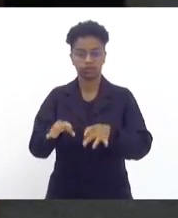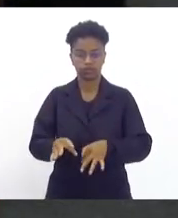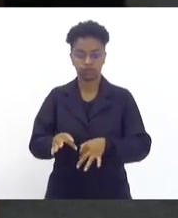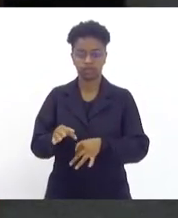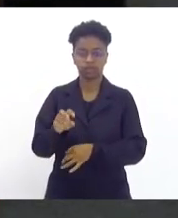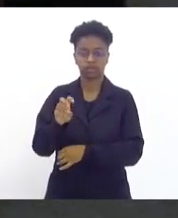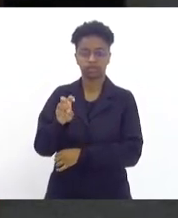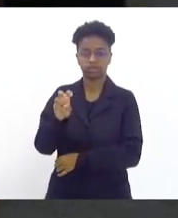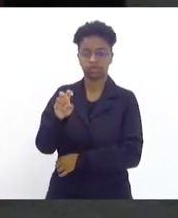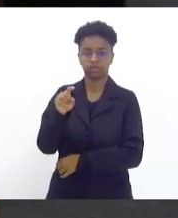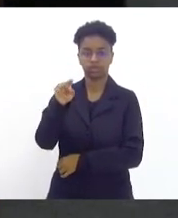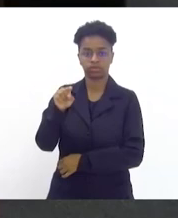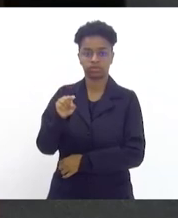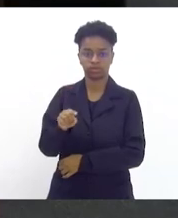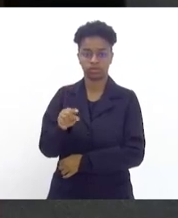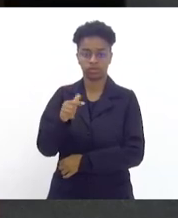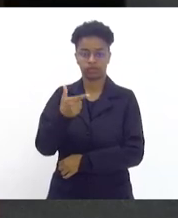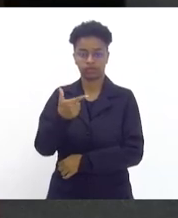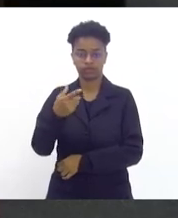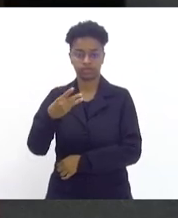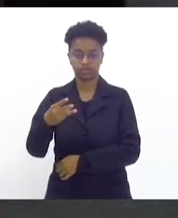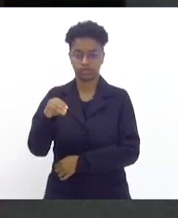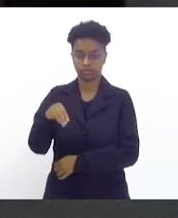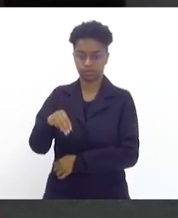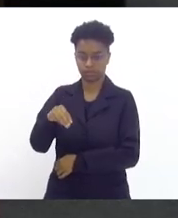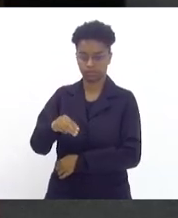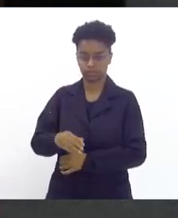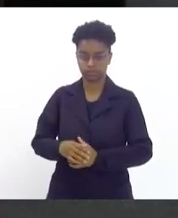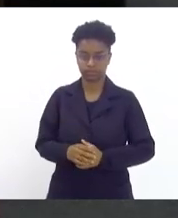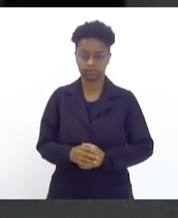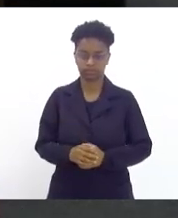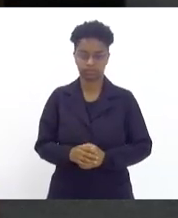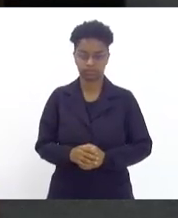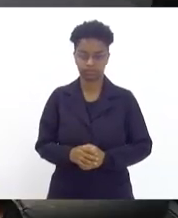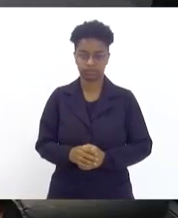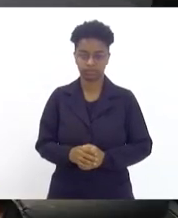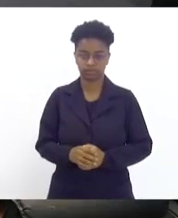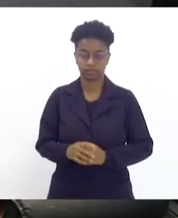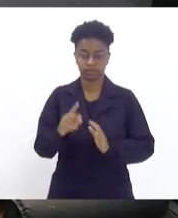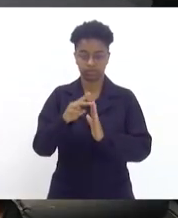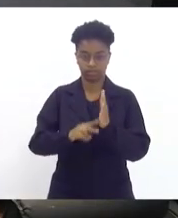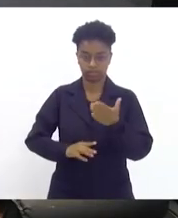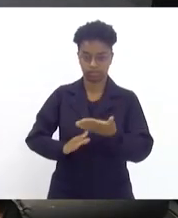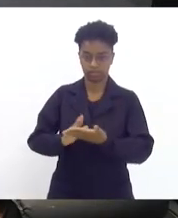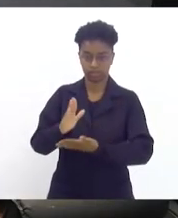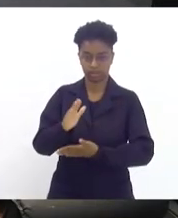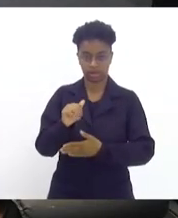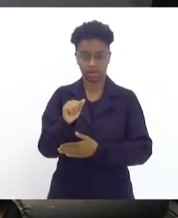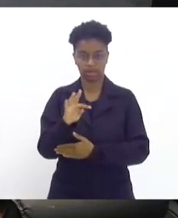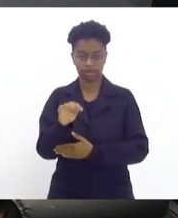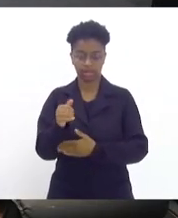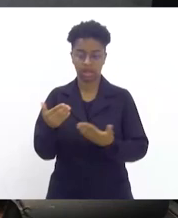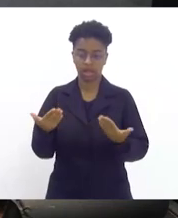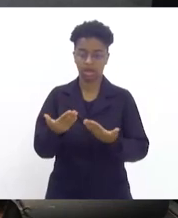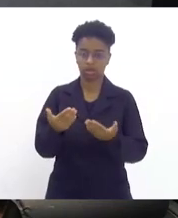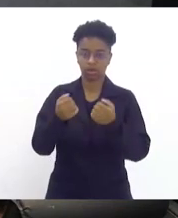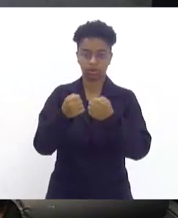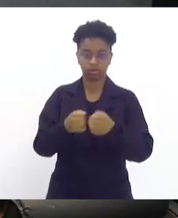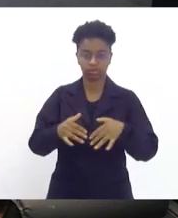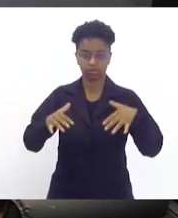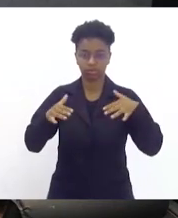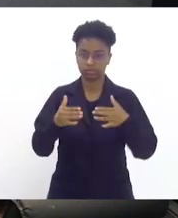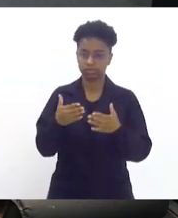17 horas e 23 minutos. Lida e aprovada a ata, passa-se ao expediente